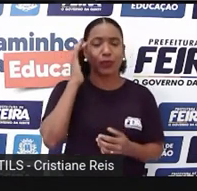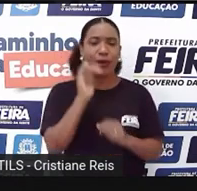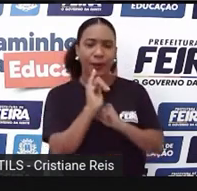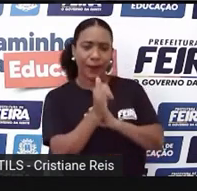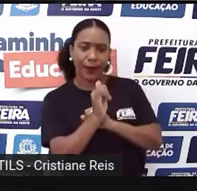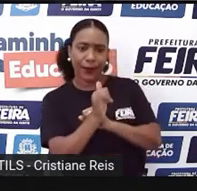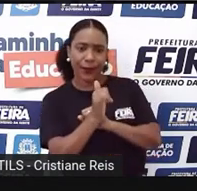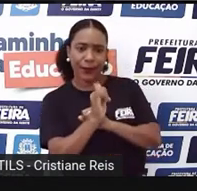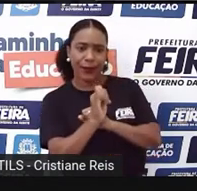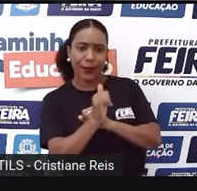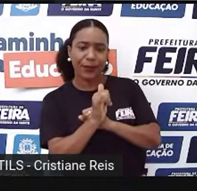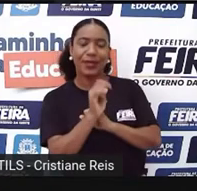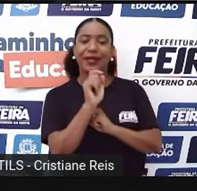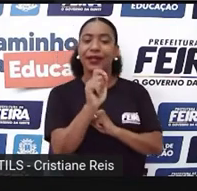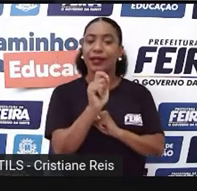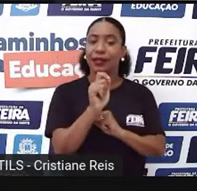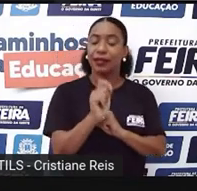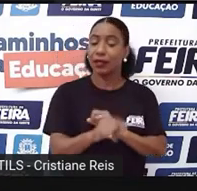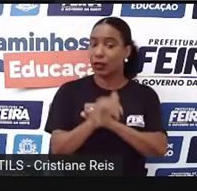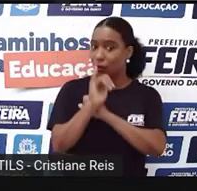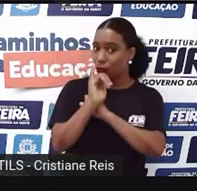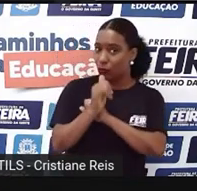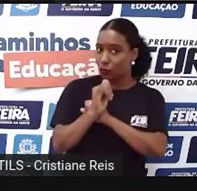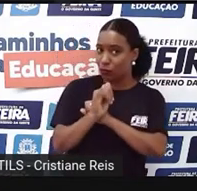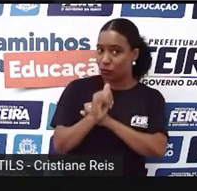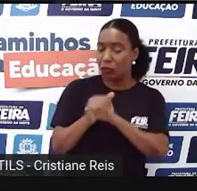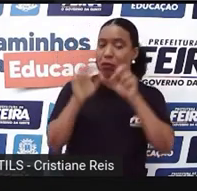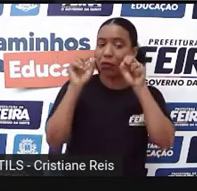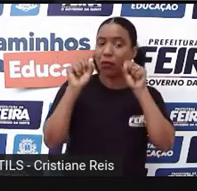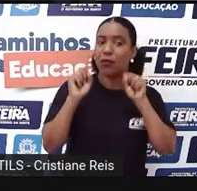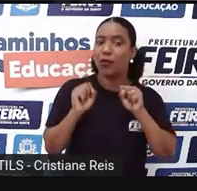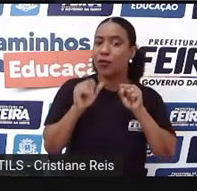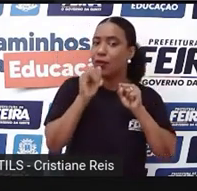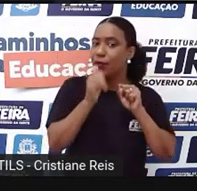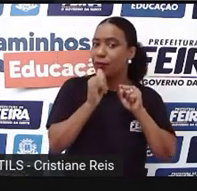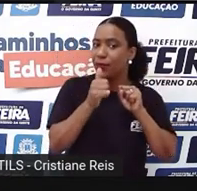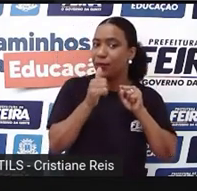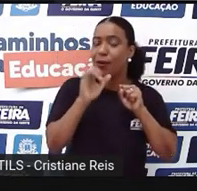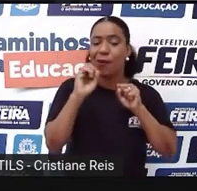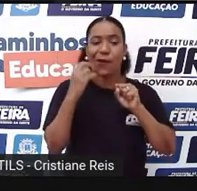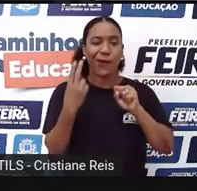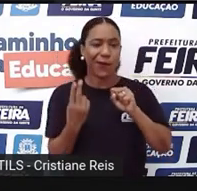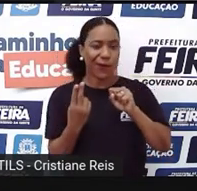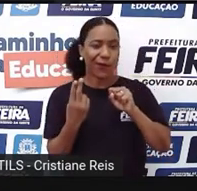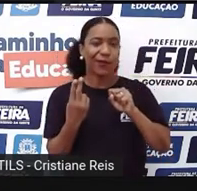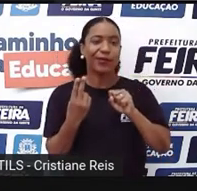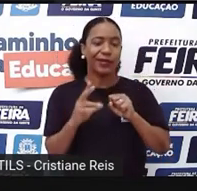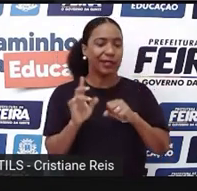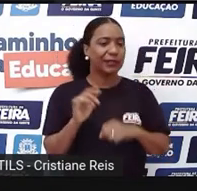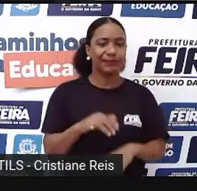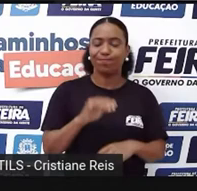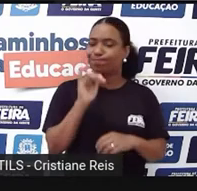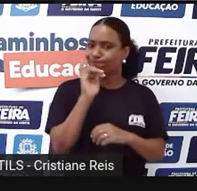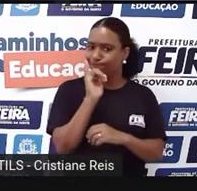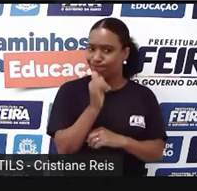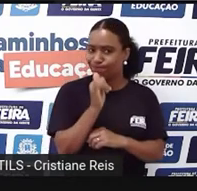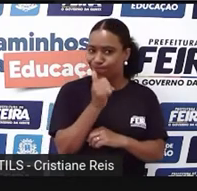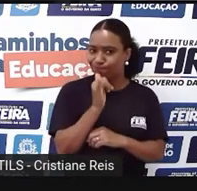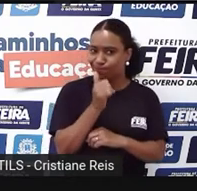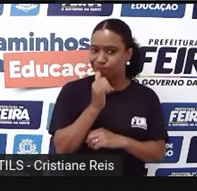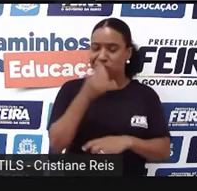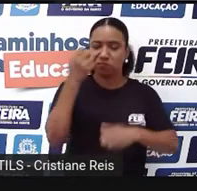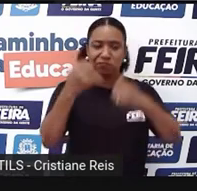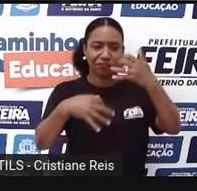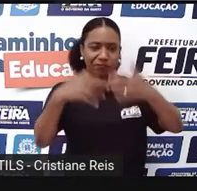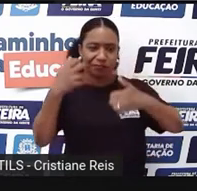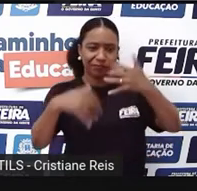o narrador? Ele é o narrador em primeira pessoa ou em terceira pessoa? Então, nós vimos que ele é um narrador em terceira